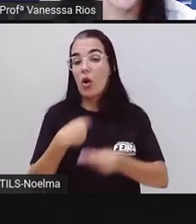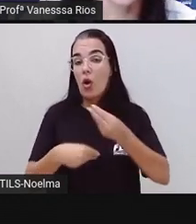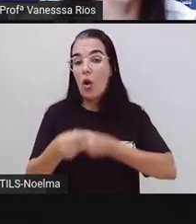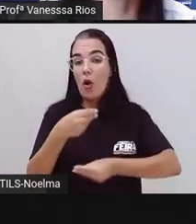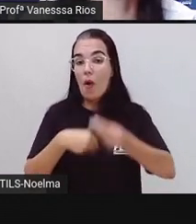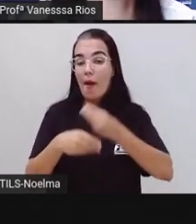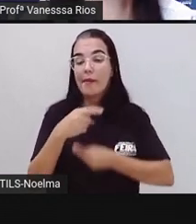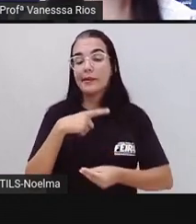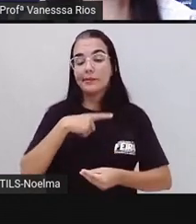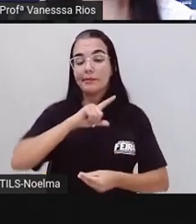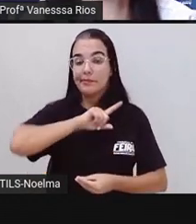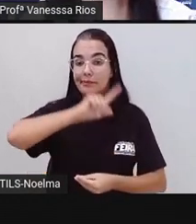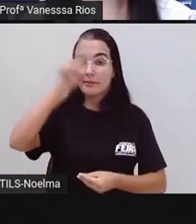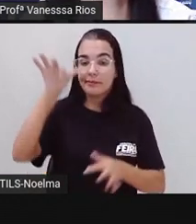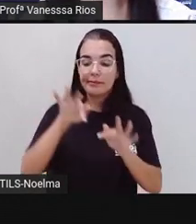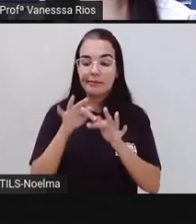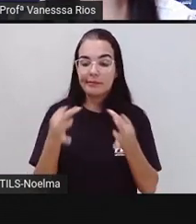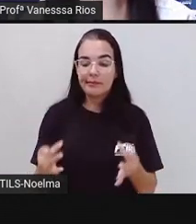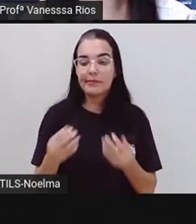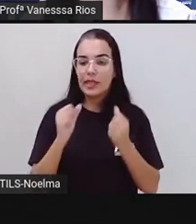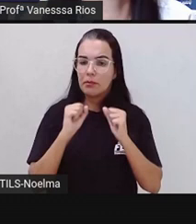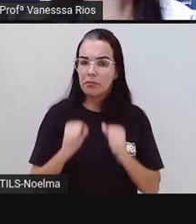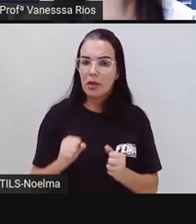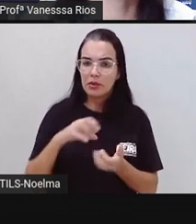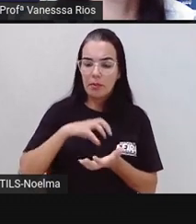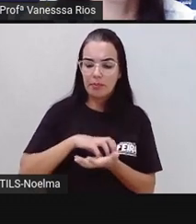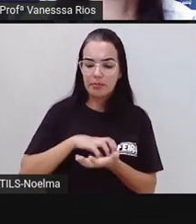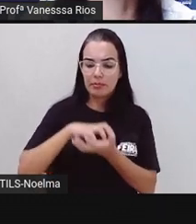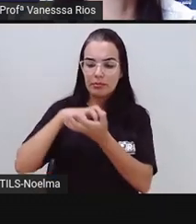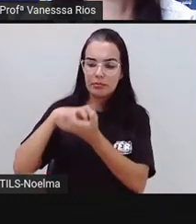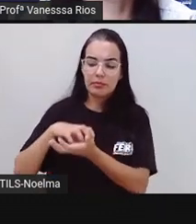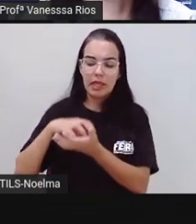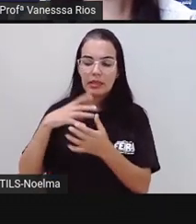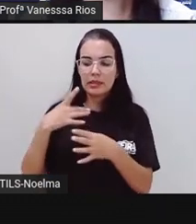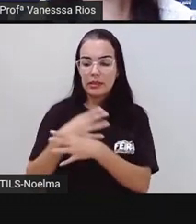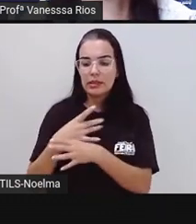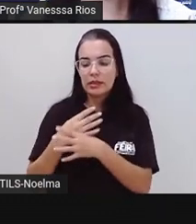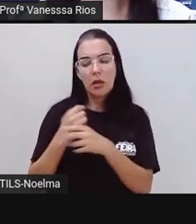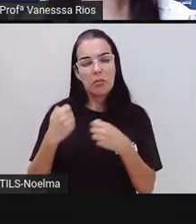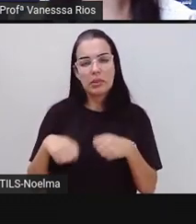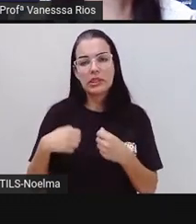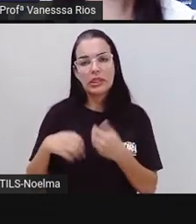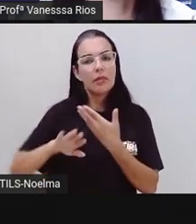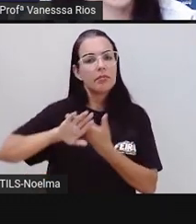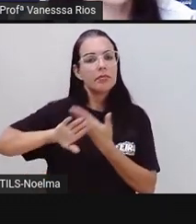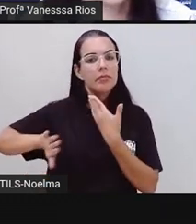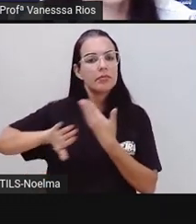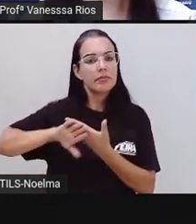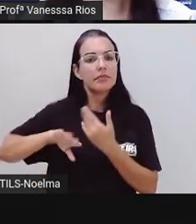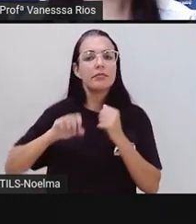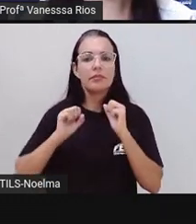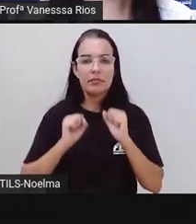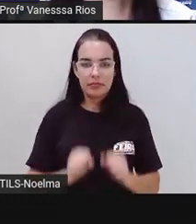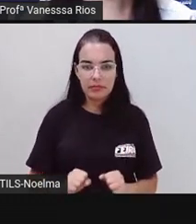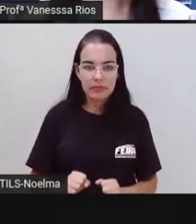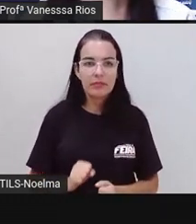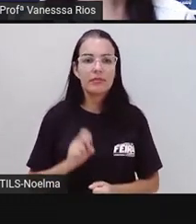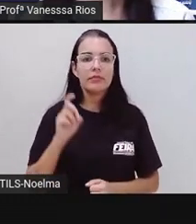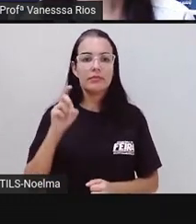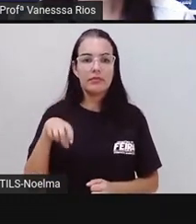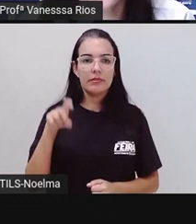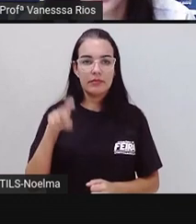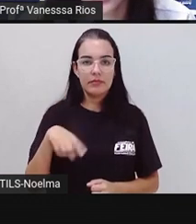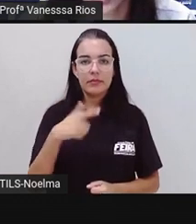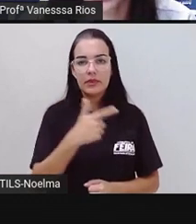destaque, que faz com que as atividades financeiras, econômicas do distrito se destaquem em relação às atividades